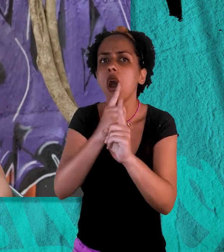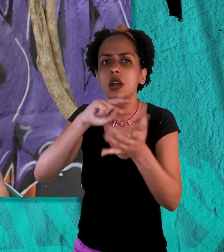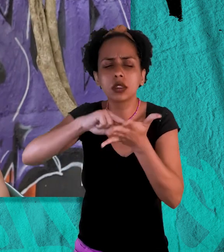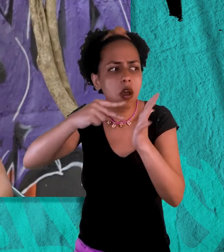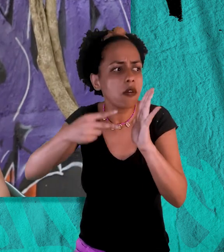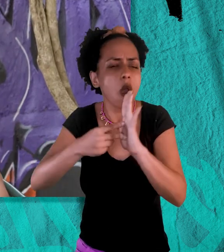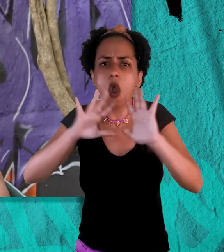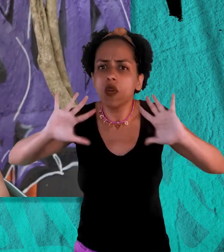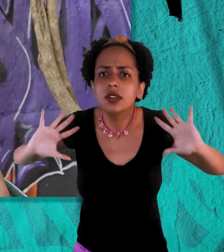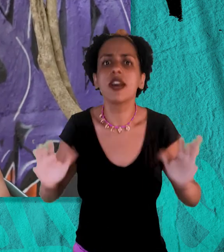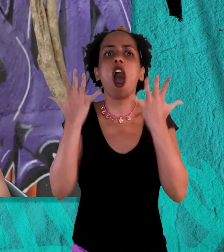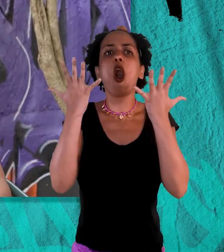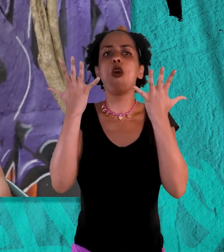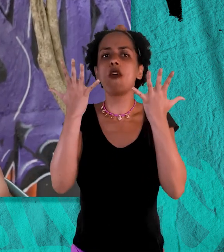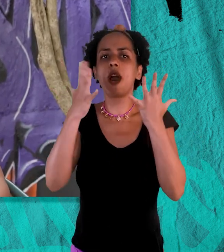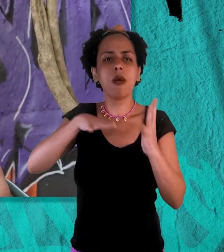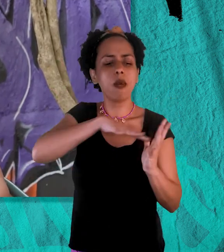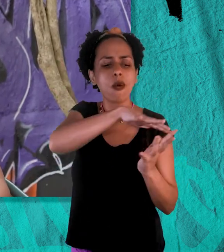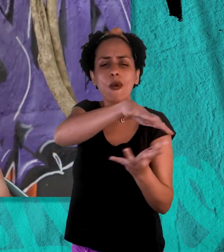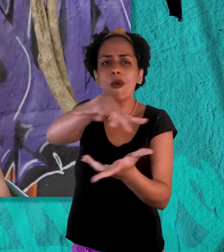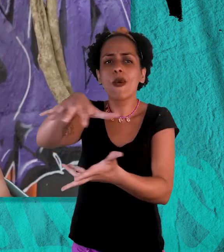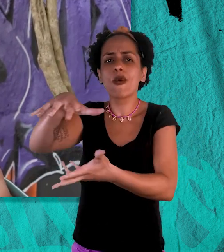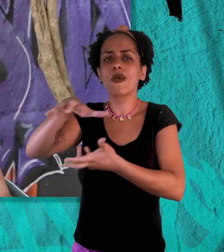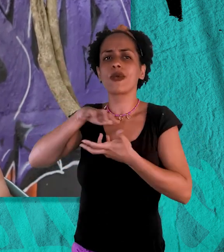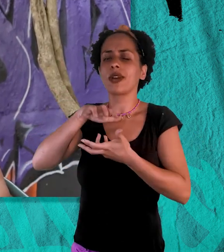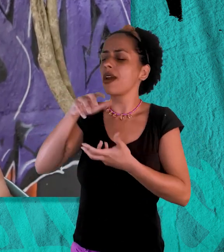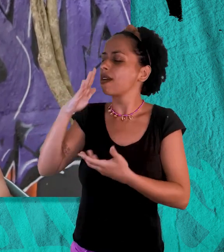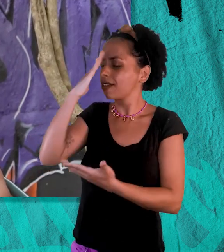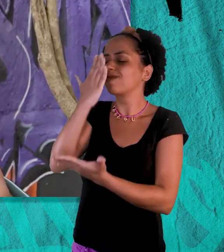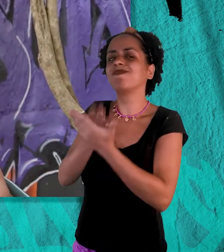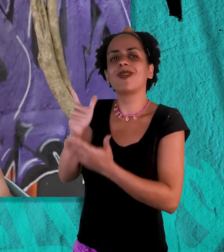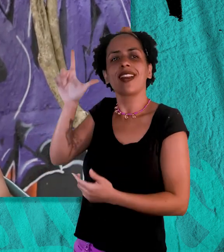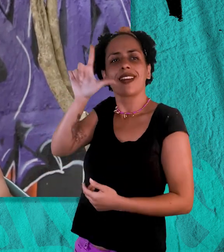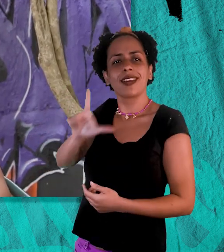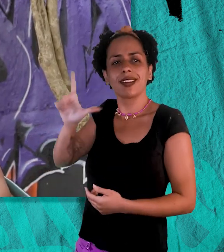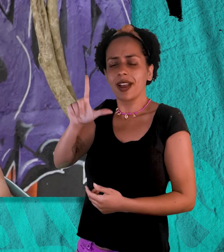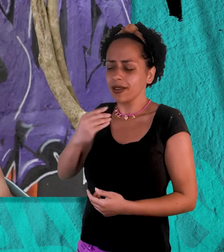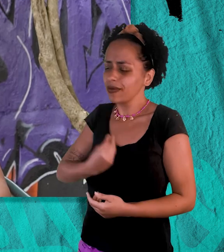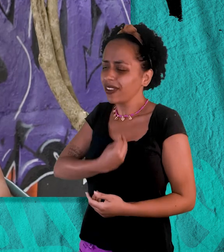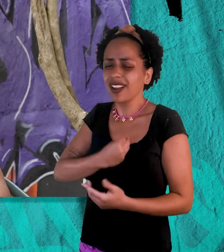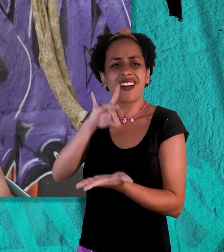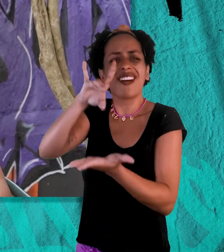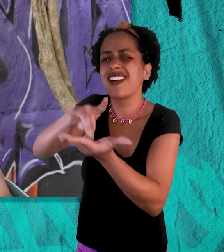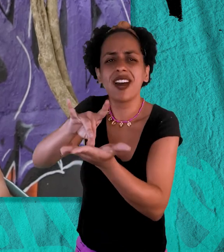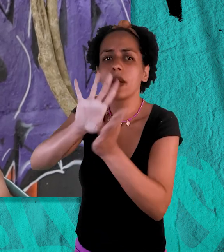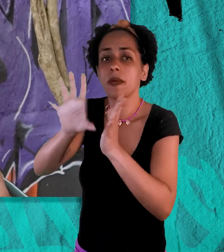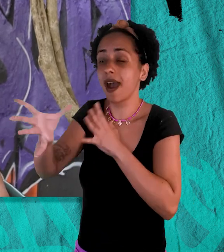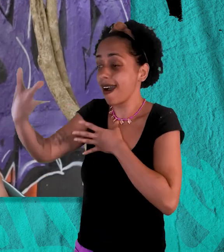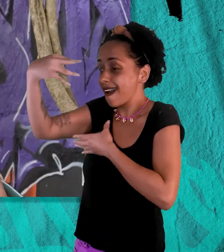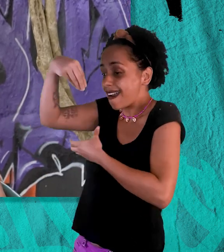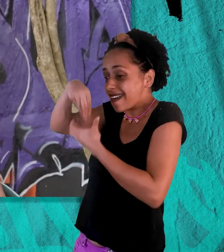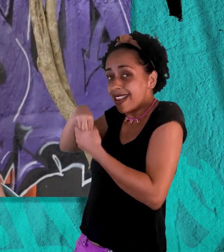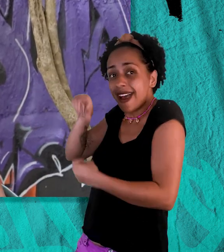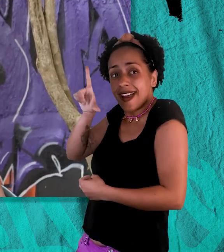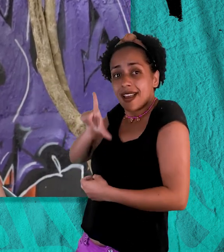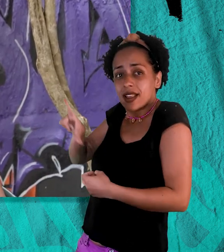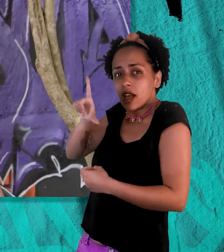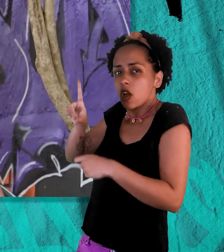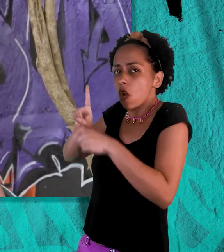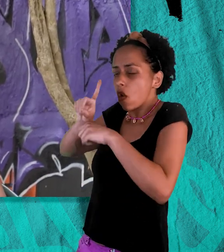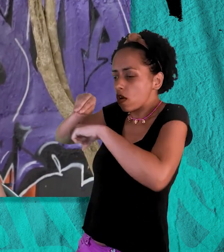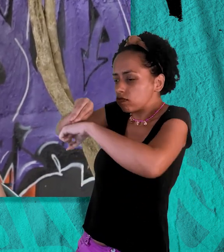tem lugar para você no mundo. E ainda hoje, assim, a literatura é a minha fonte salvadora da vida, da realidade, assim, é a minha fuga,